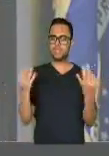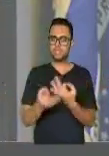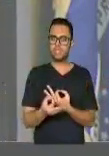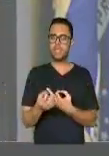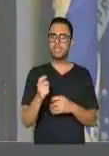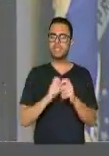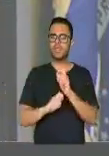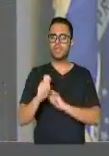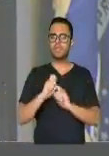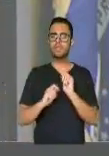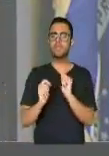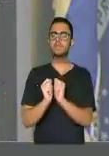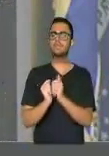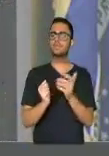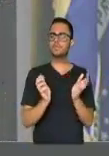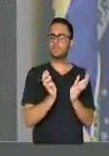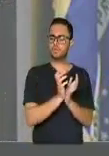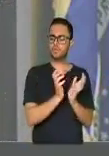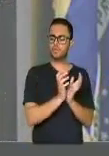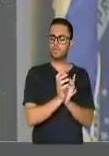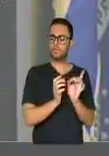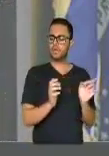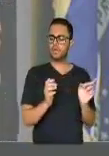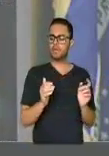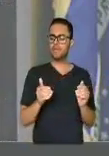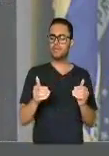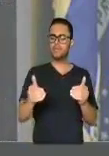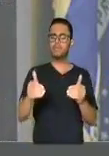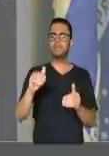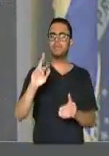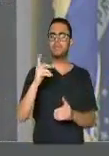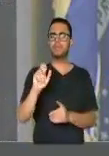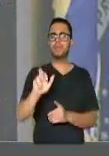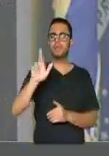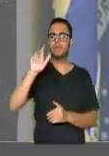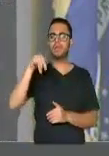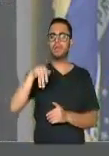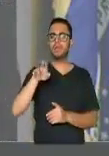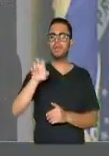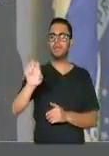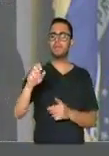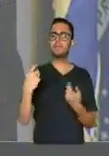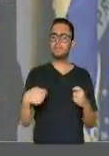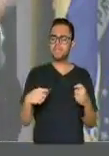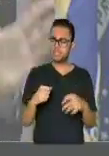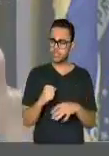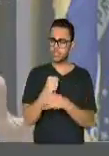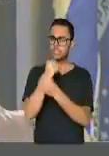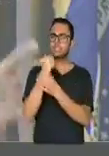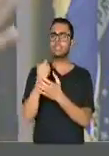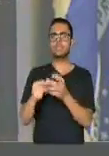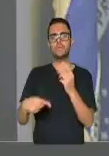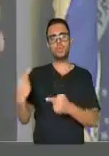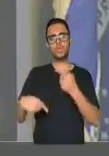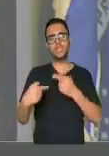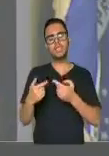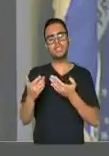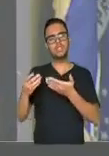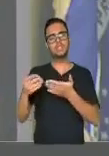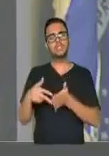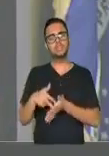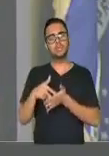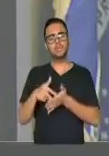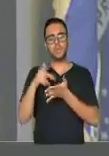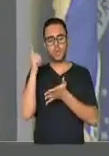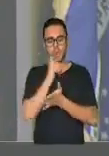juntamente com a equipe do ministro Henrique Meirelles, vamos dar sustentação política para ele, para que ele possa, que nós possamos